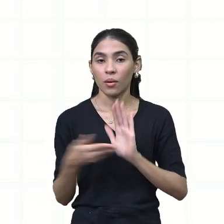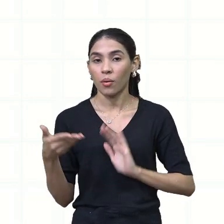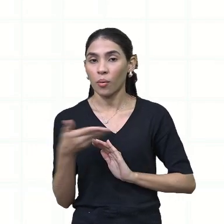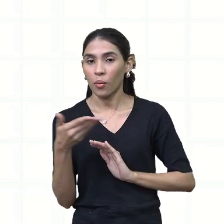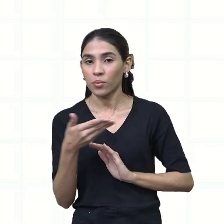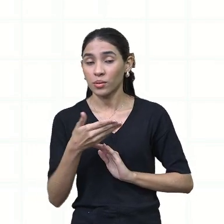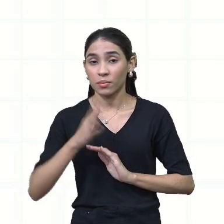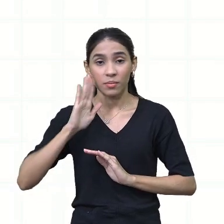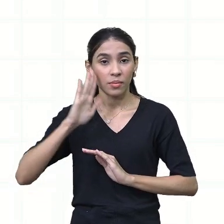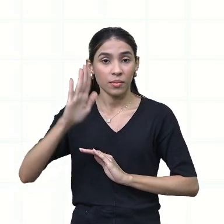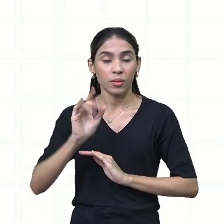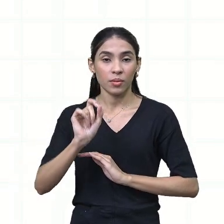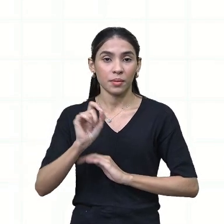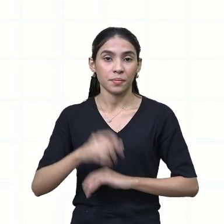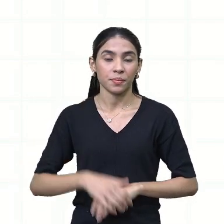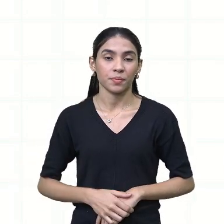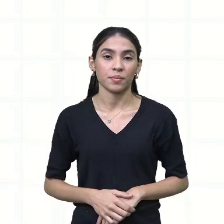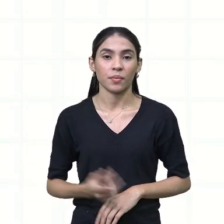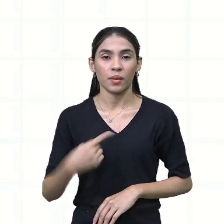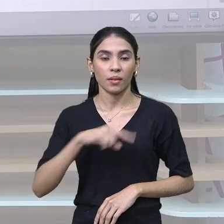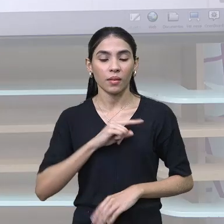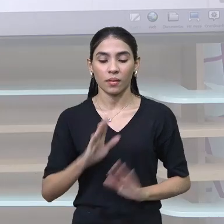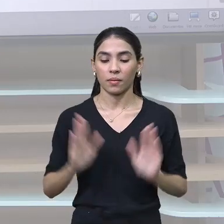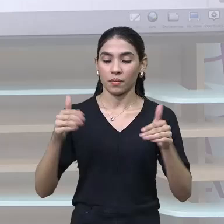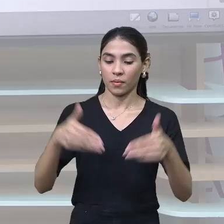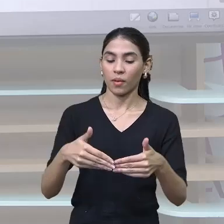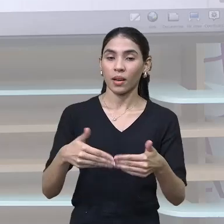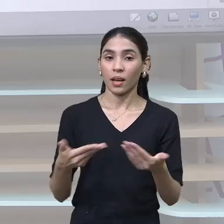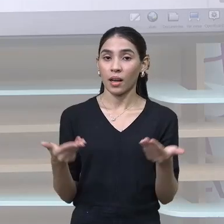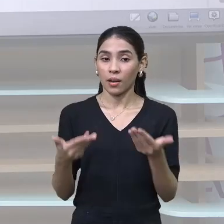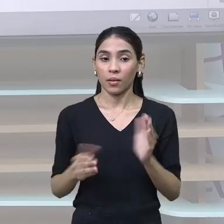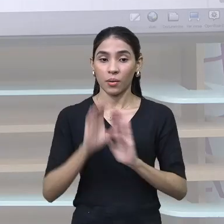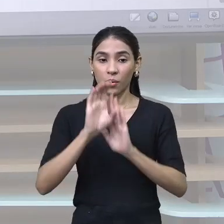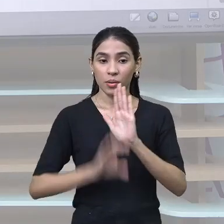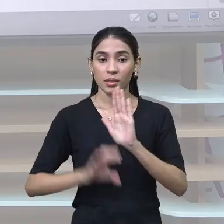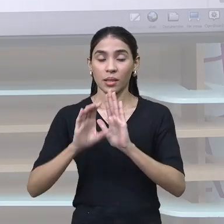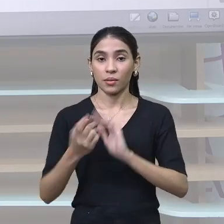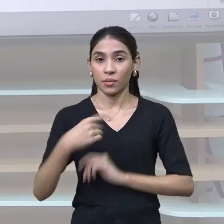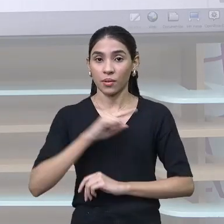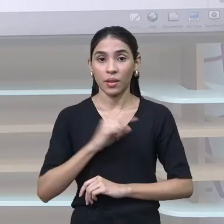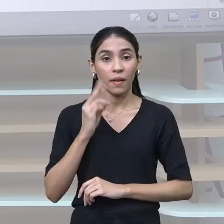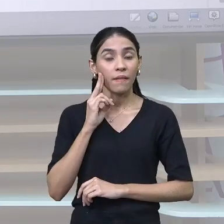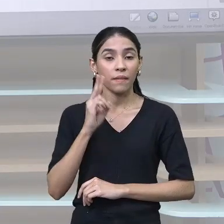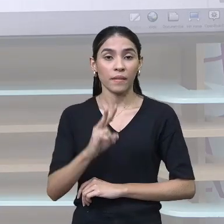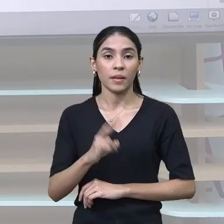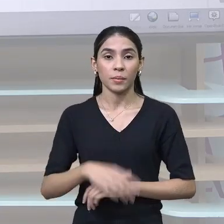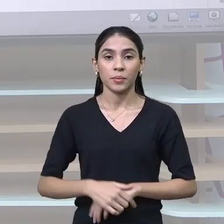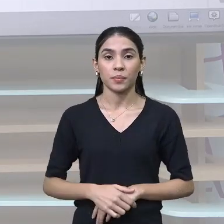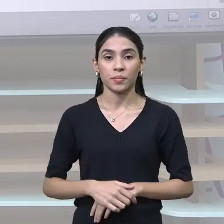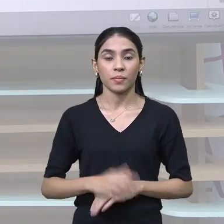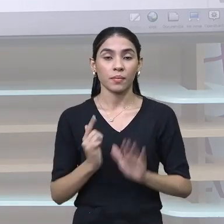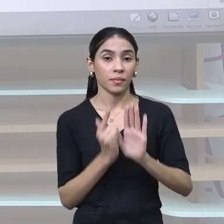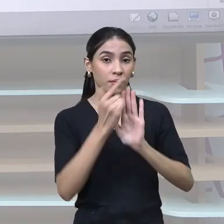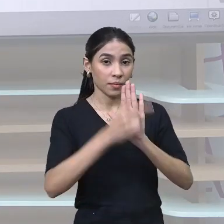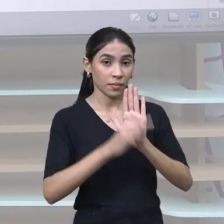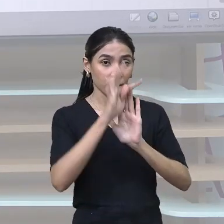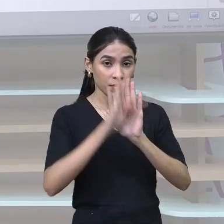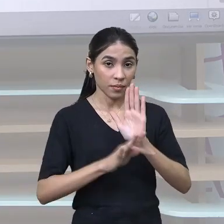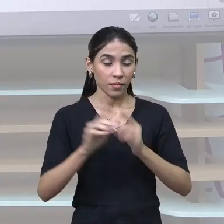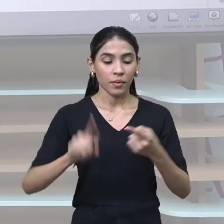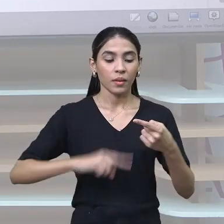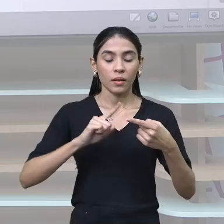especificamente, nós vamos focar essa conceituação que nós vimos nos gêneros textuais